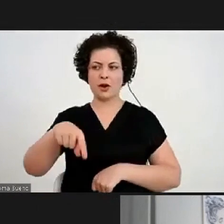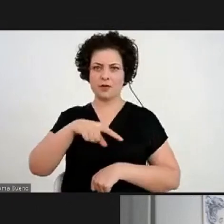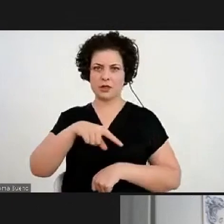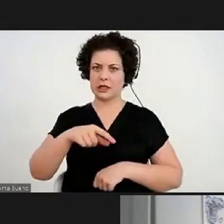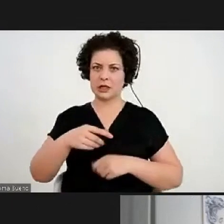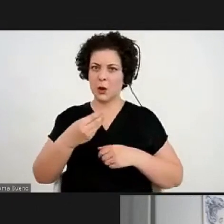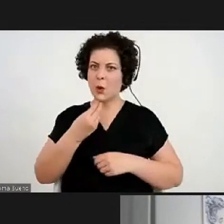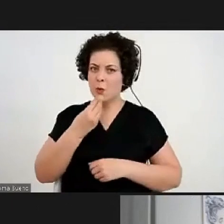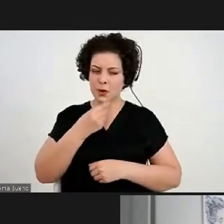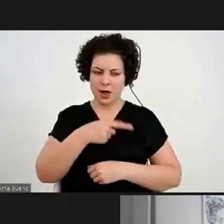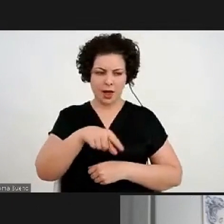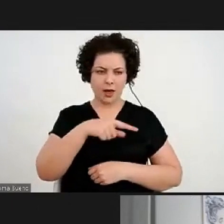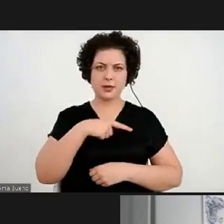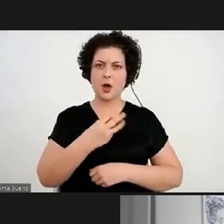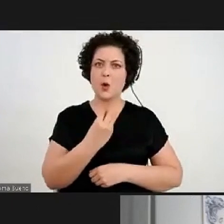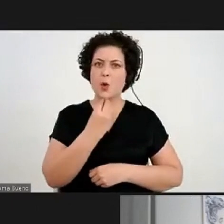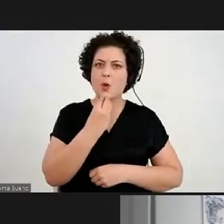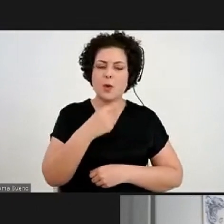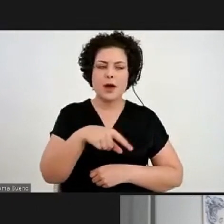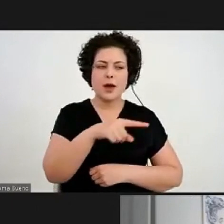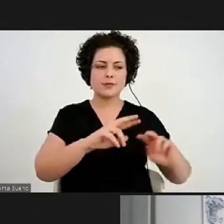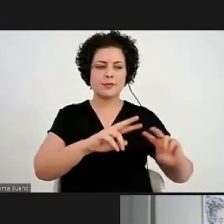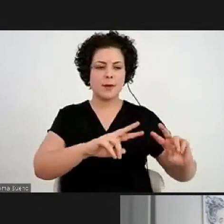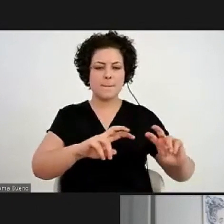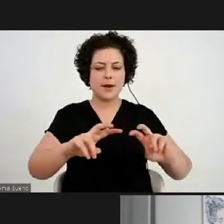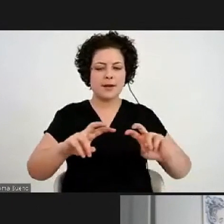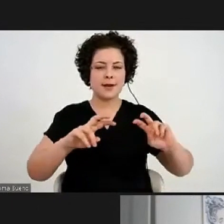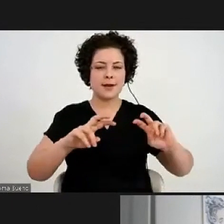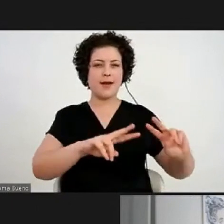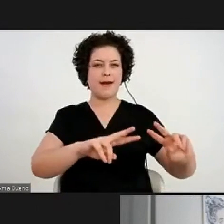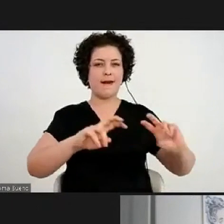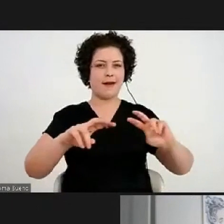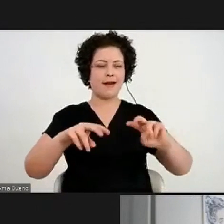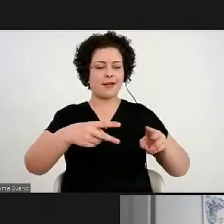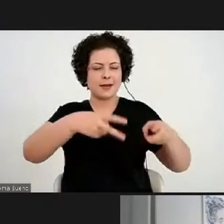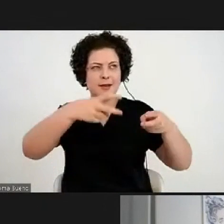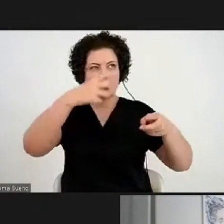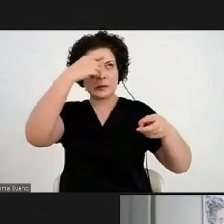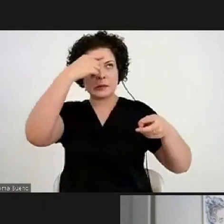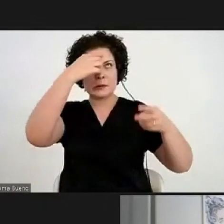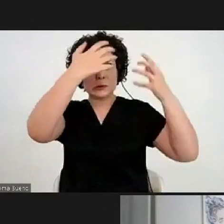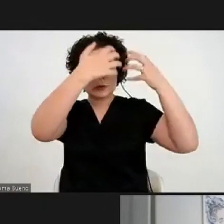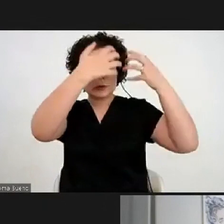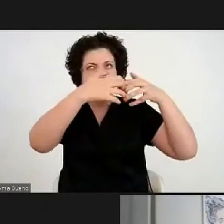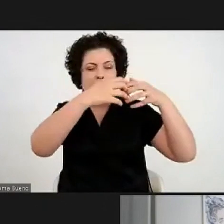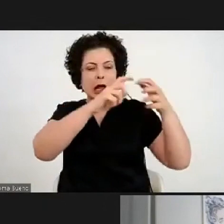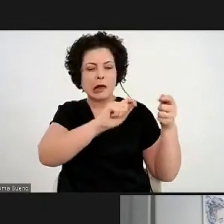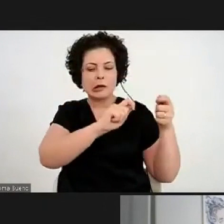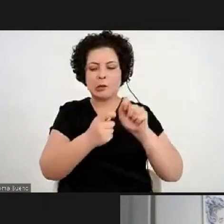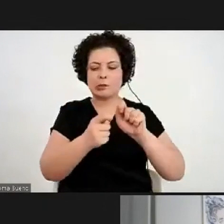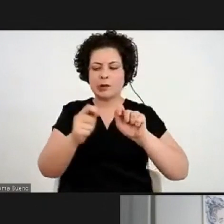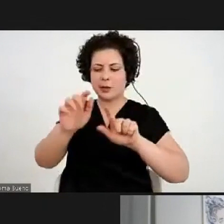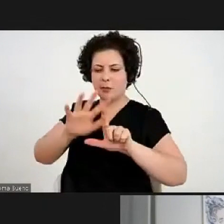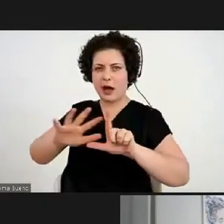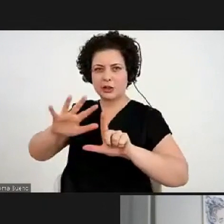eles produzirem de modo que percebam como é difícil colocar um pensamento em forma de imagem?